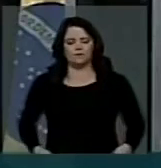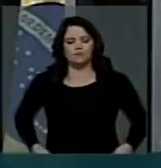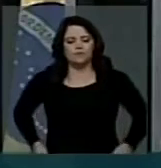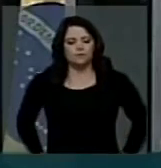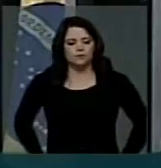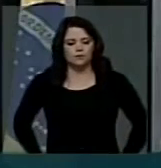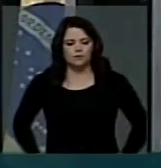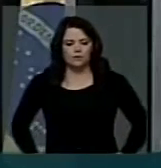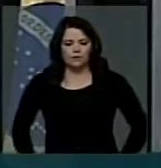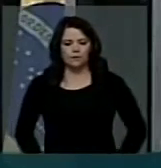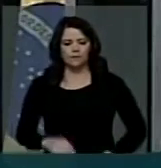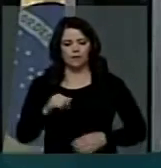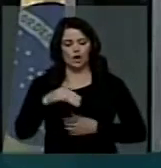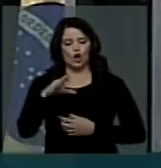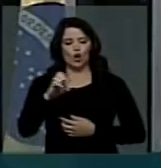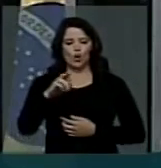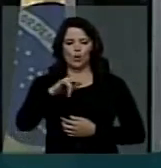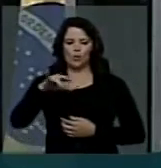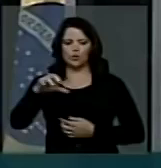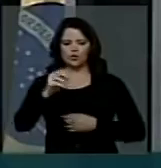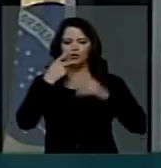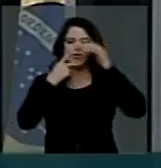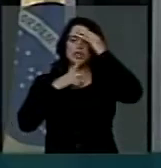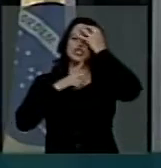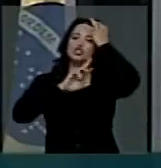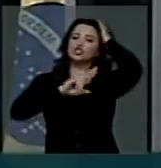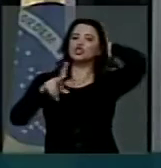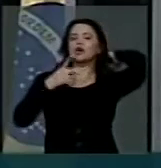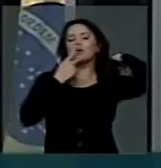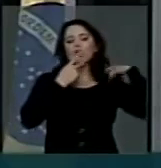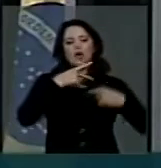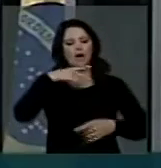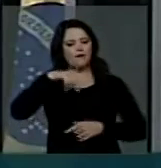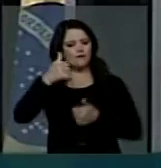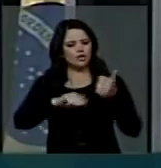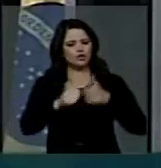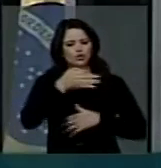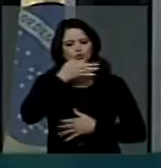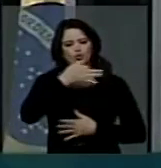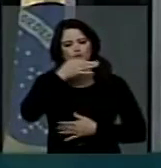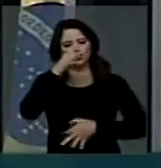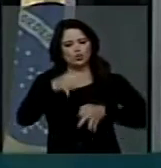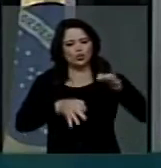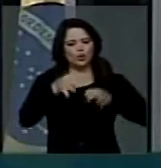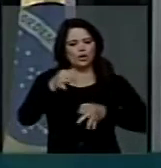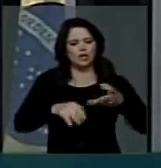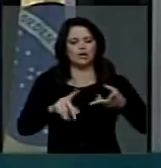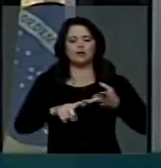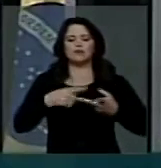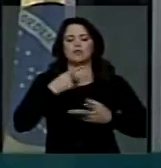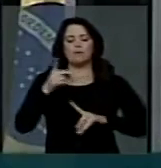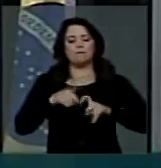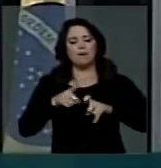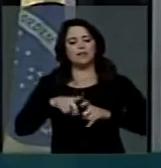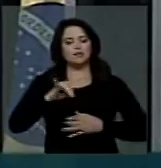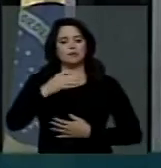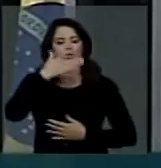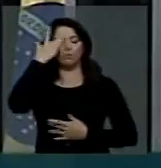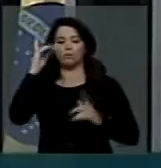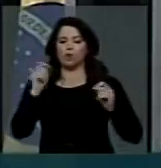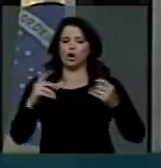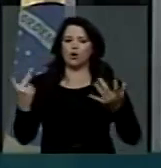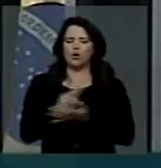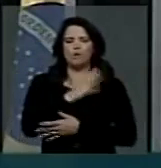internação compulsória, que tem como diferencial a avaliação de juiz, usada nos casos em que a pessoa esteja correndo risco de